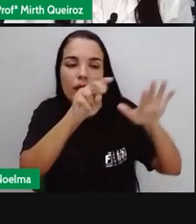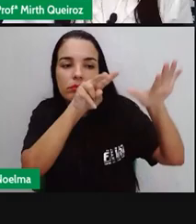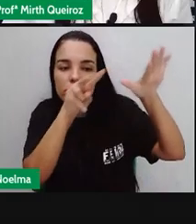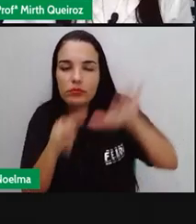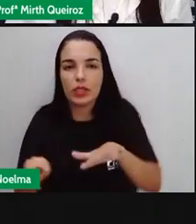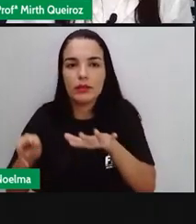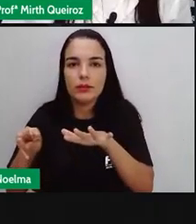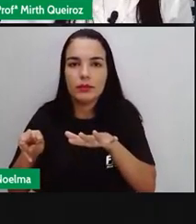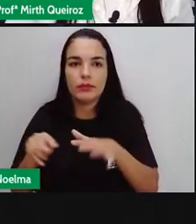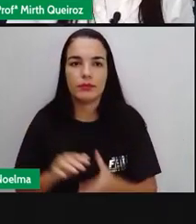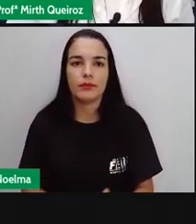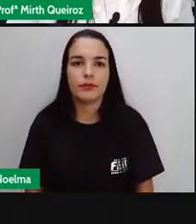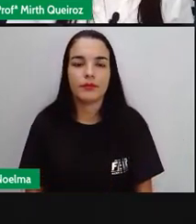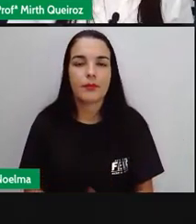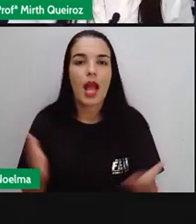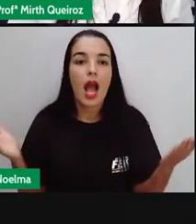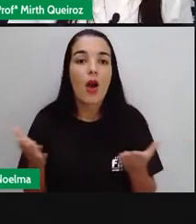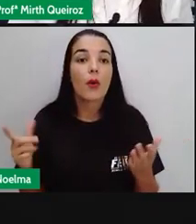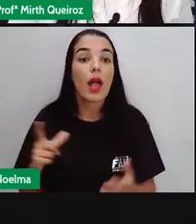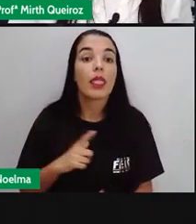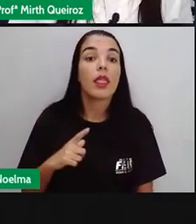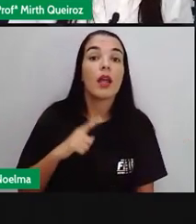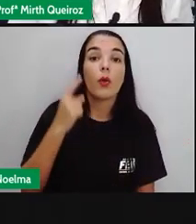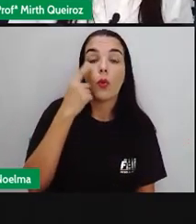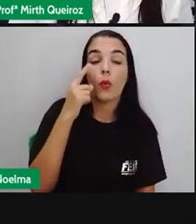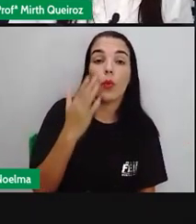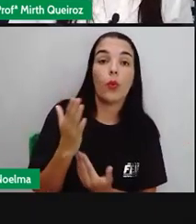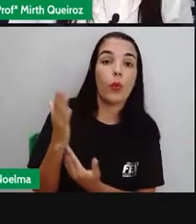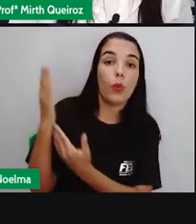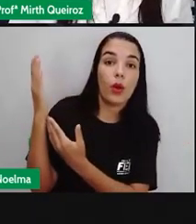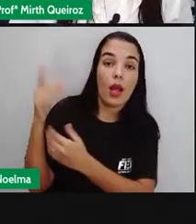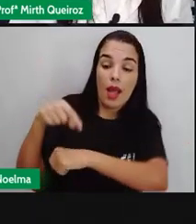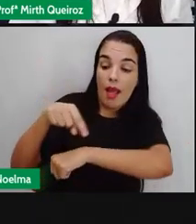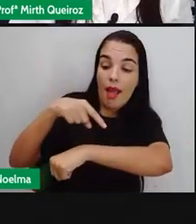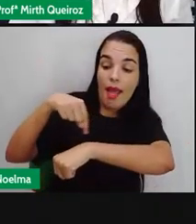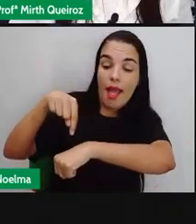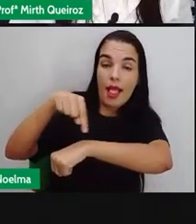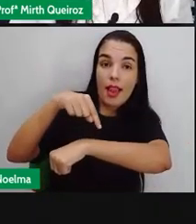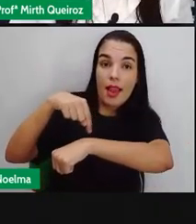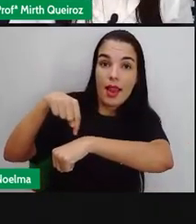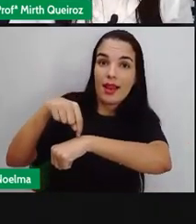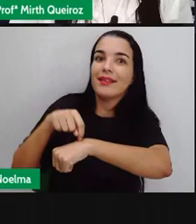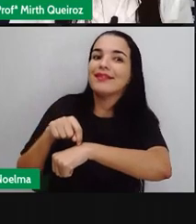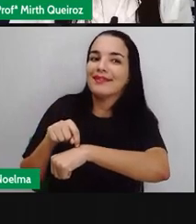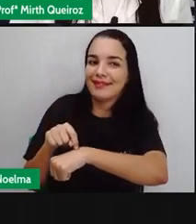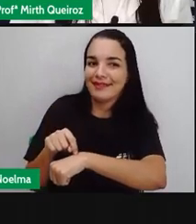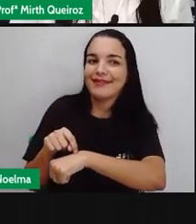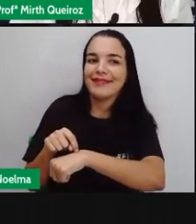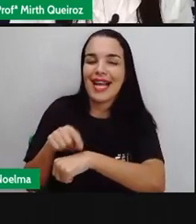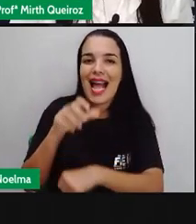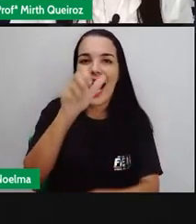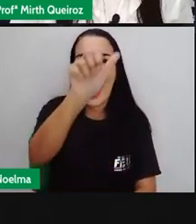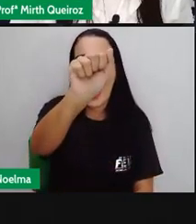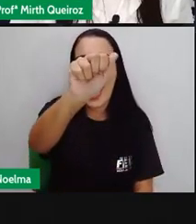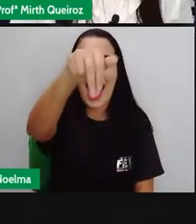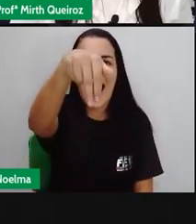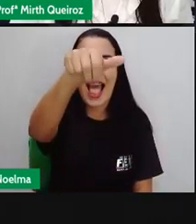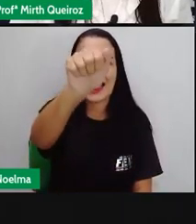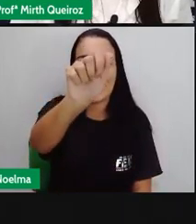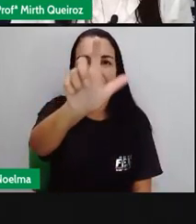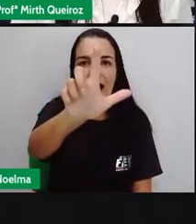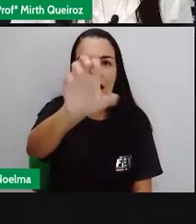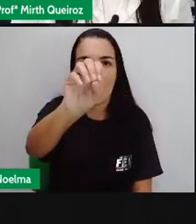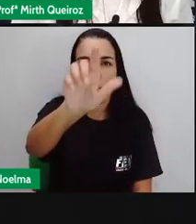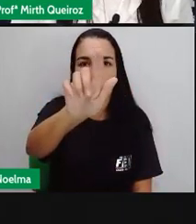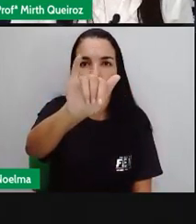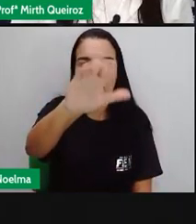semana Aqui nós temos O relógio Analógico Ou chamado relógio de ponteiro Nem Ele